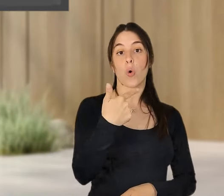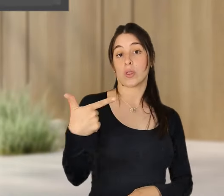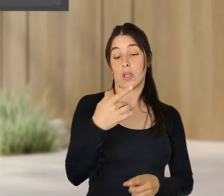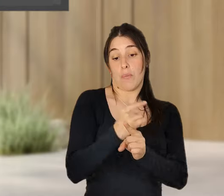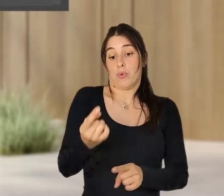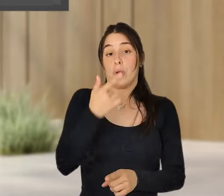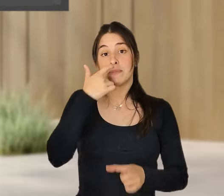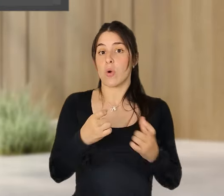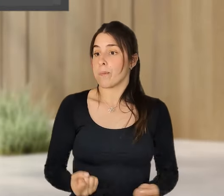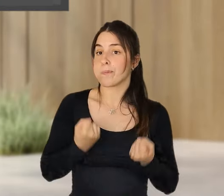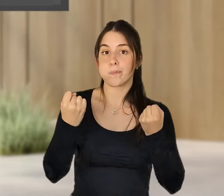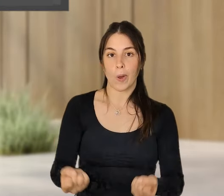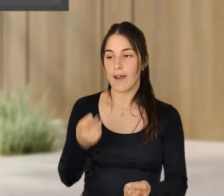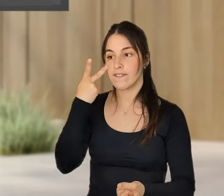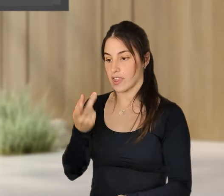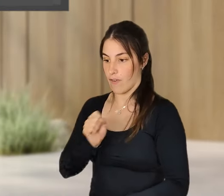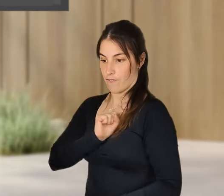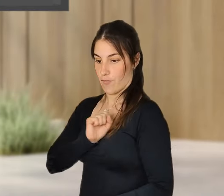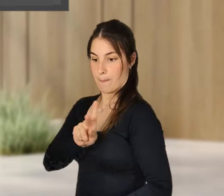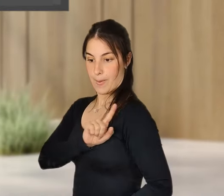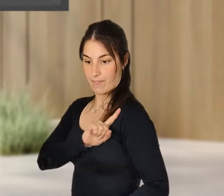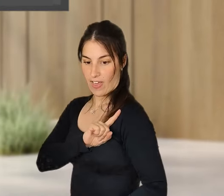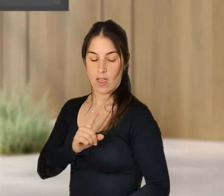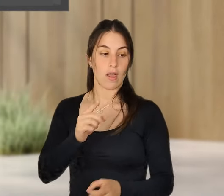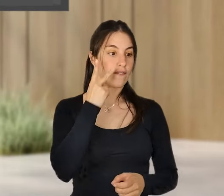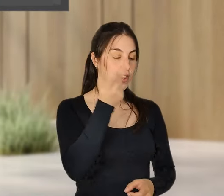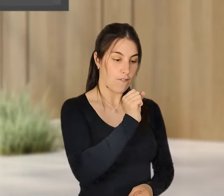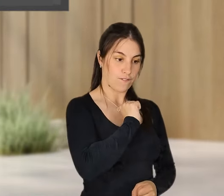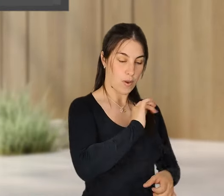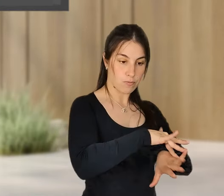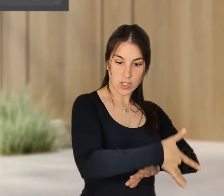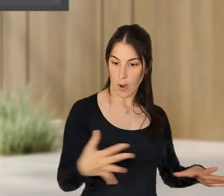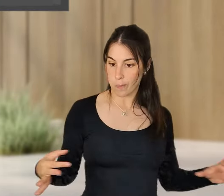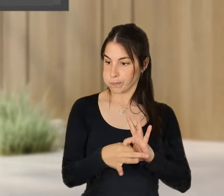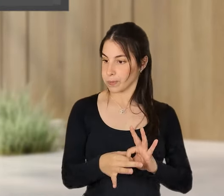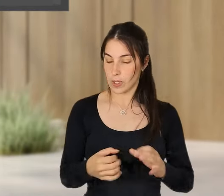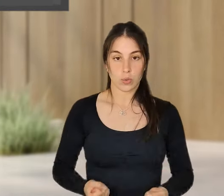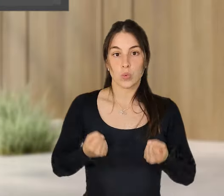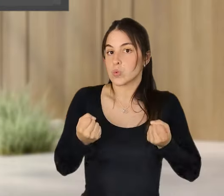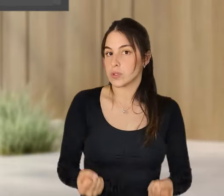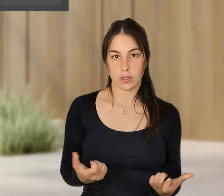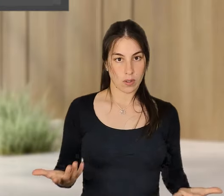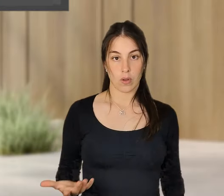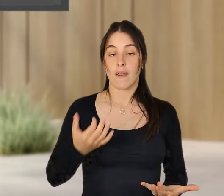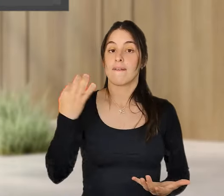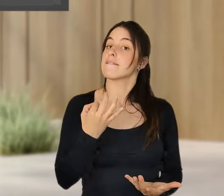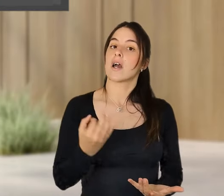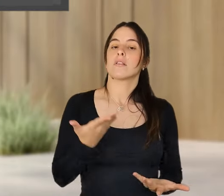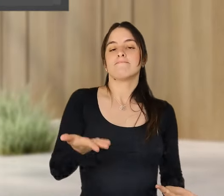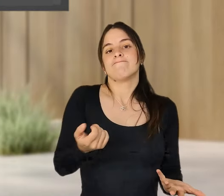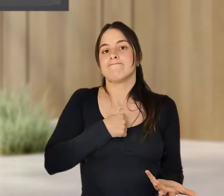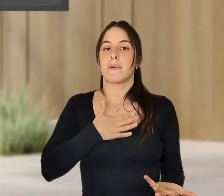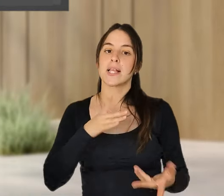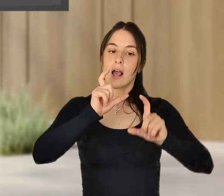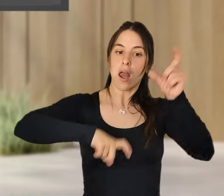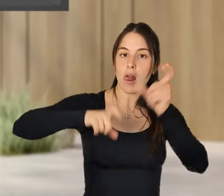profissional com a vida privada, que tem um impacto grande nas empresas. Portanto, nesta busca da